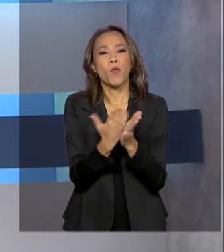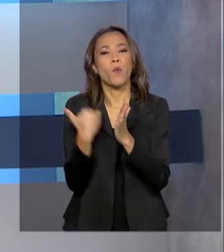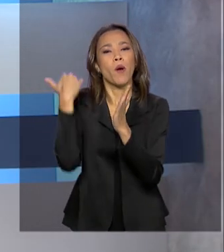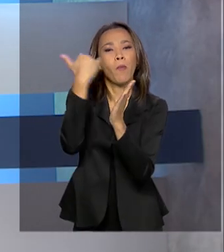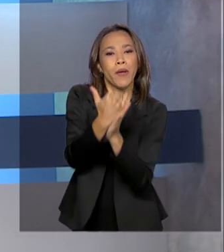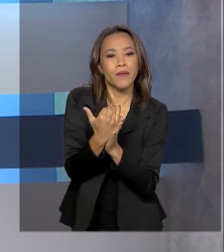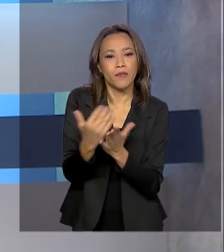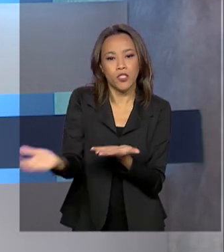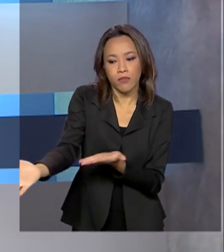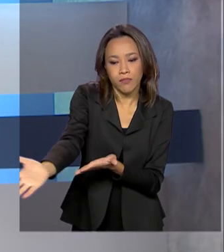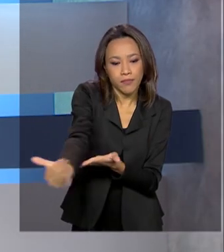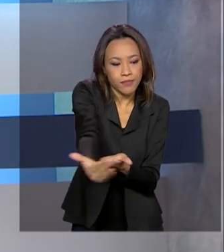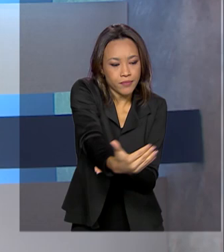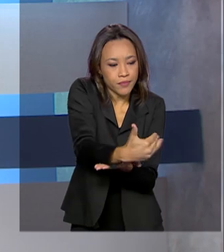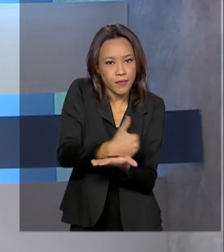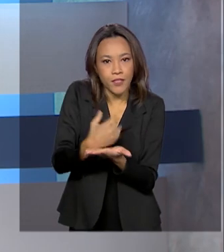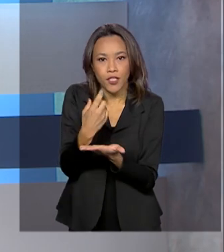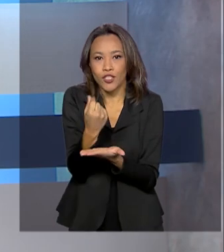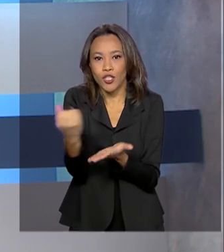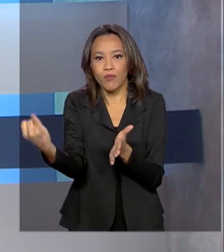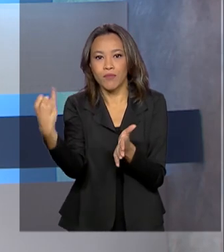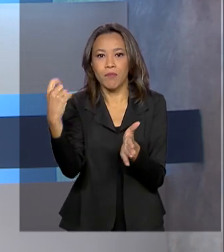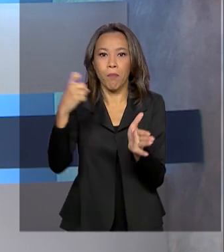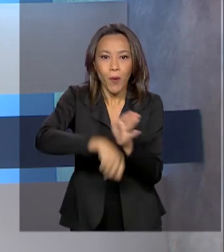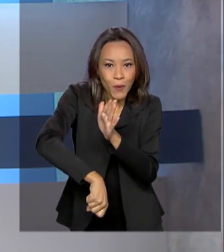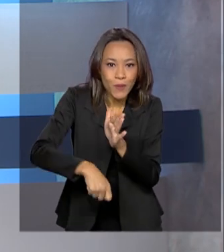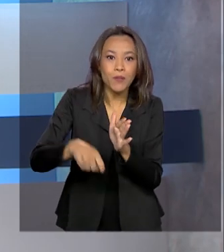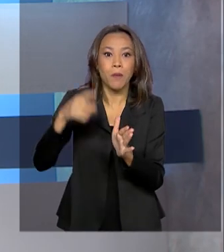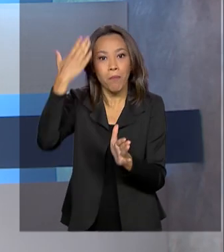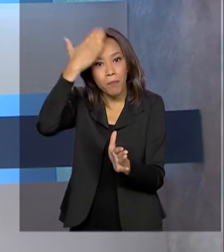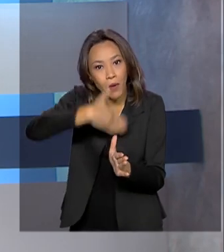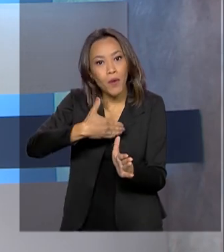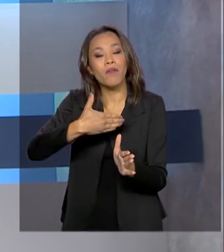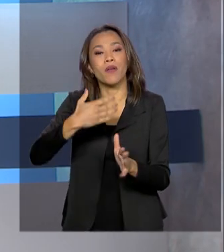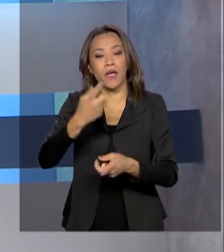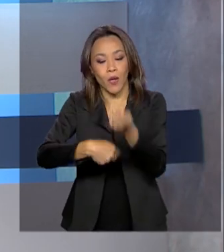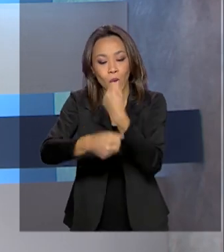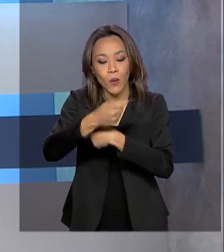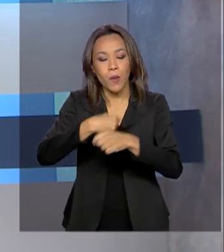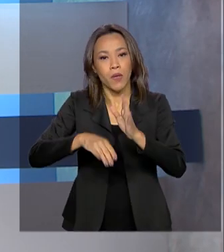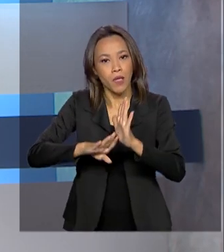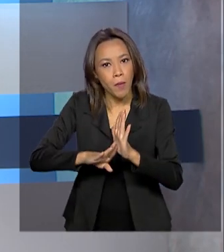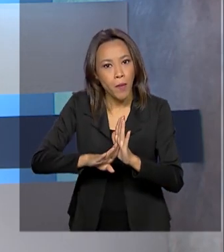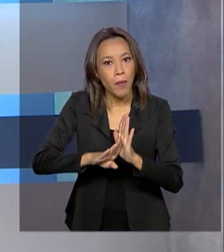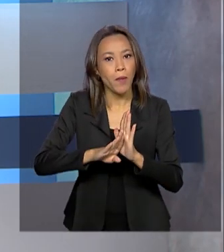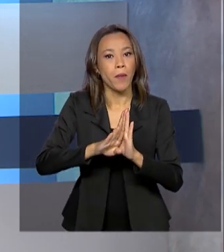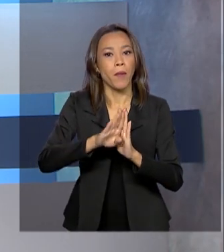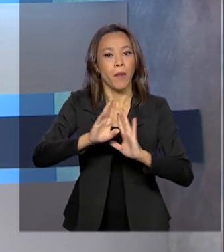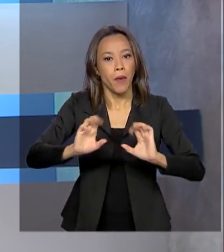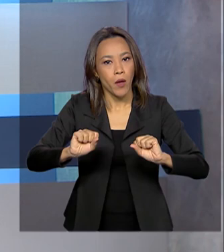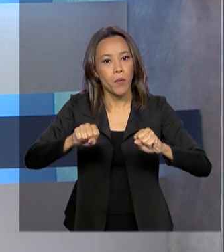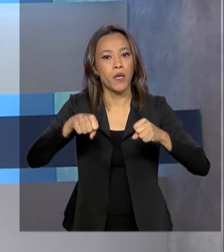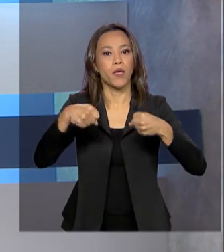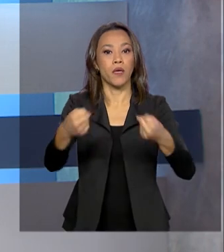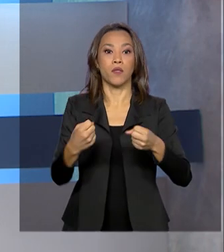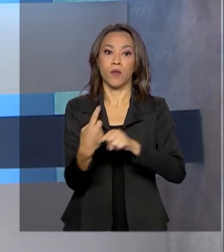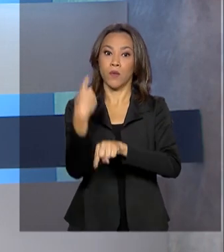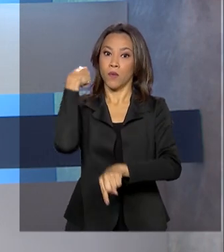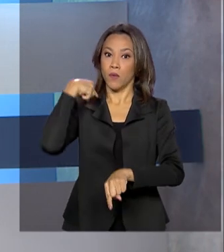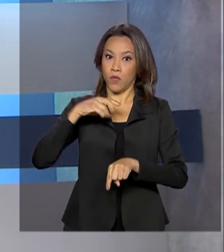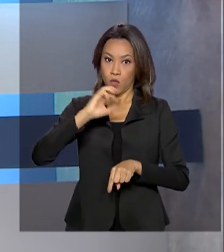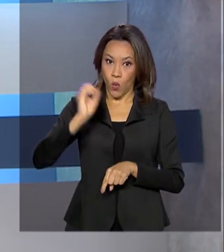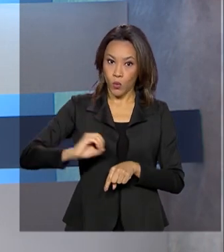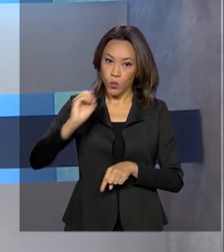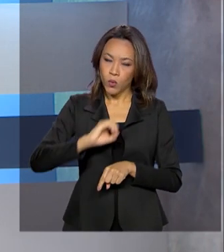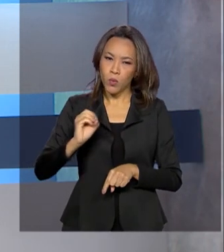impostos mostra a recuperação da economia após a crise do coronavírus. Em outubro, a Receita Federal arrecadou mais